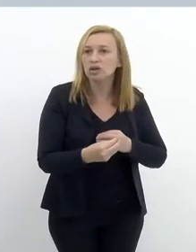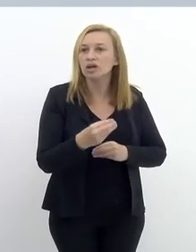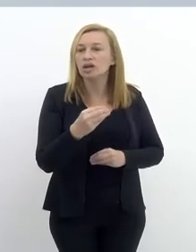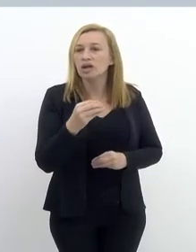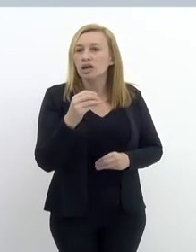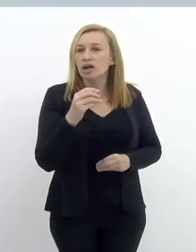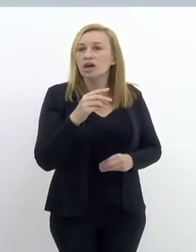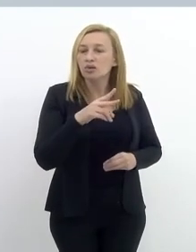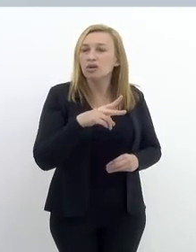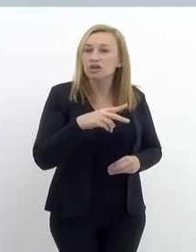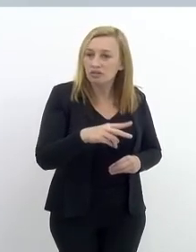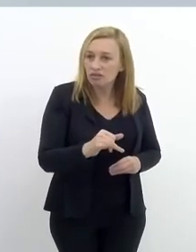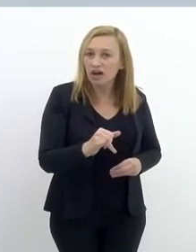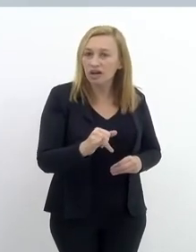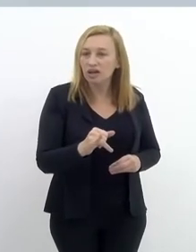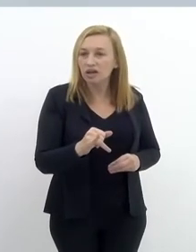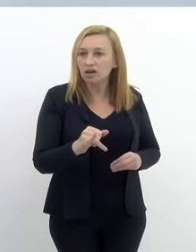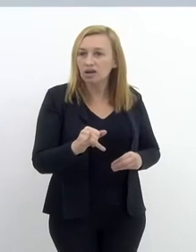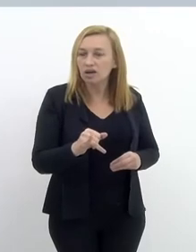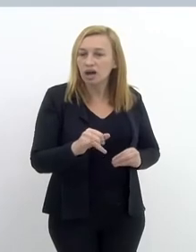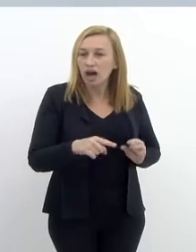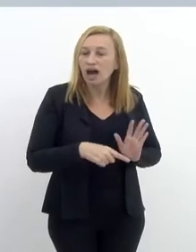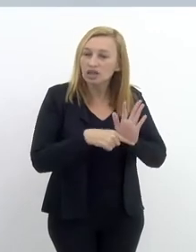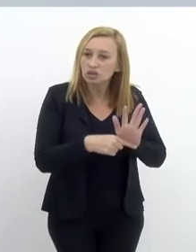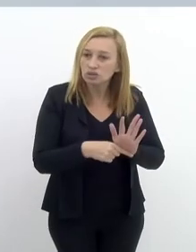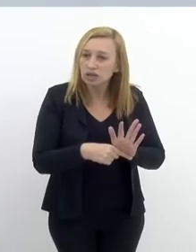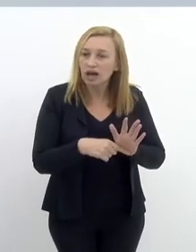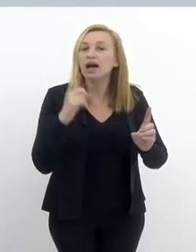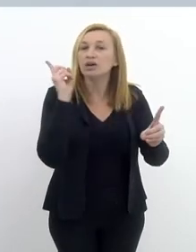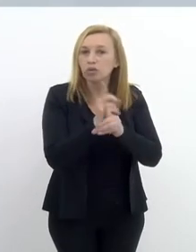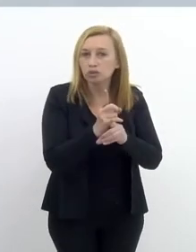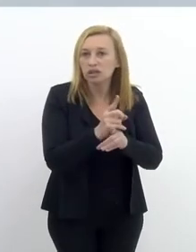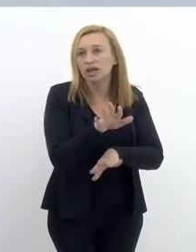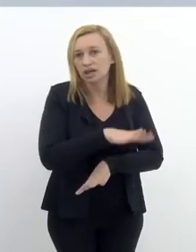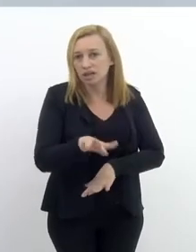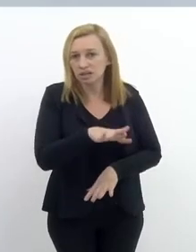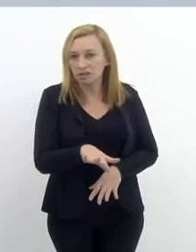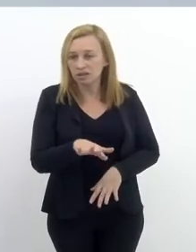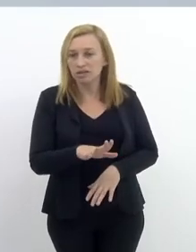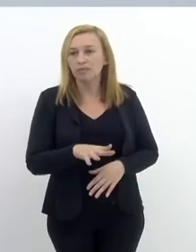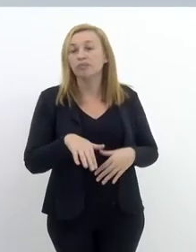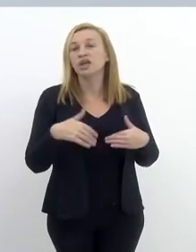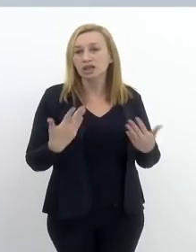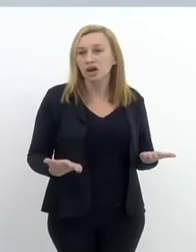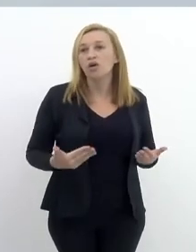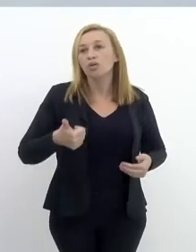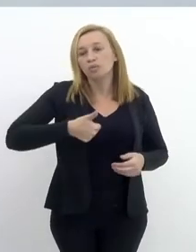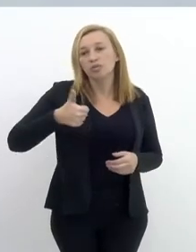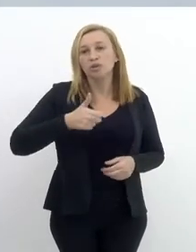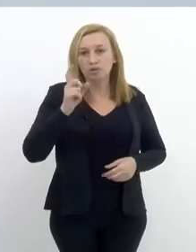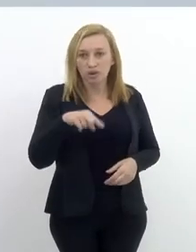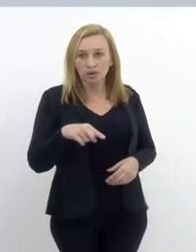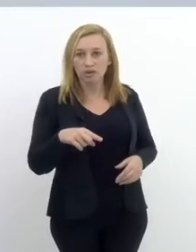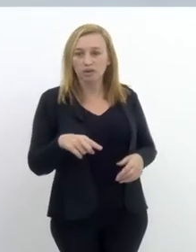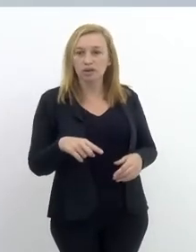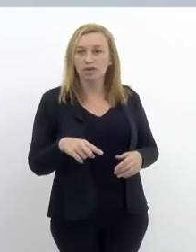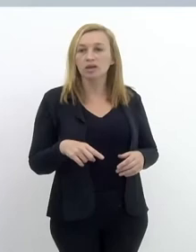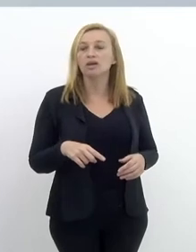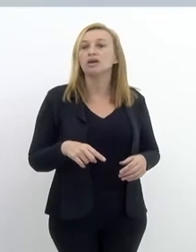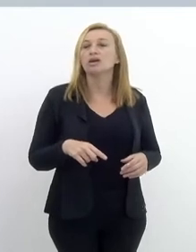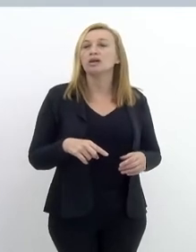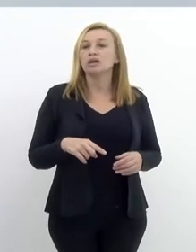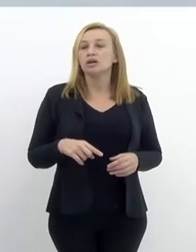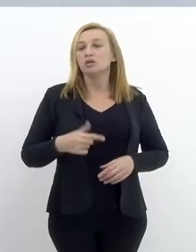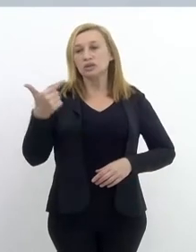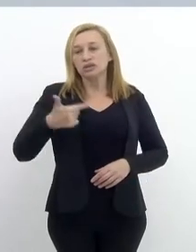horas de desaparecimento são o que vai meio que determinar, talvez, até a localização da pessoa. Então, o primeiro